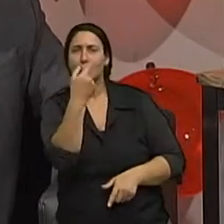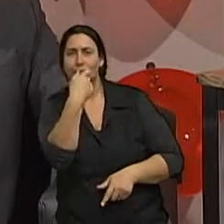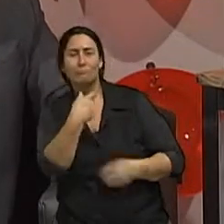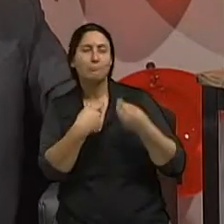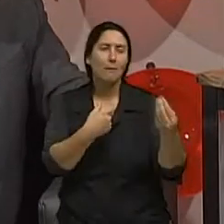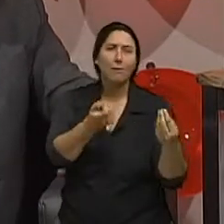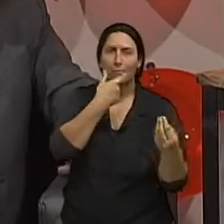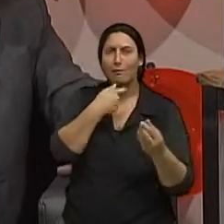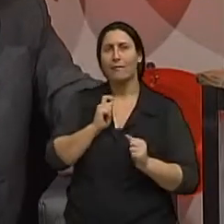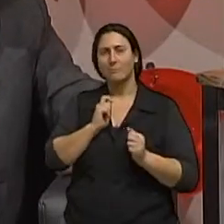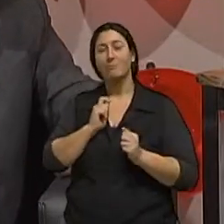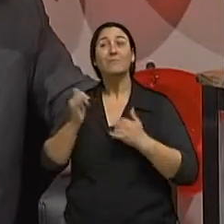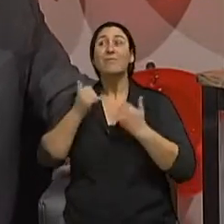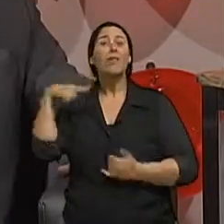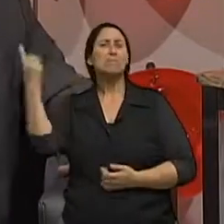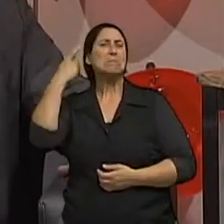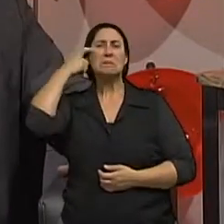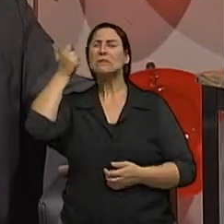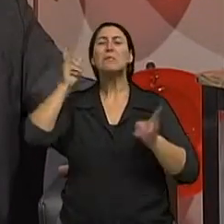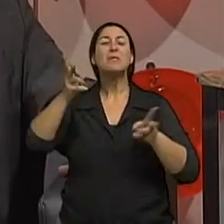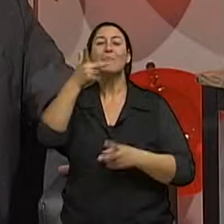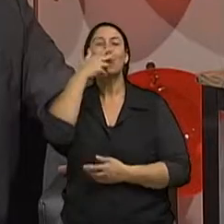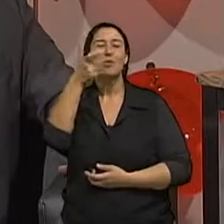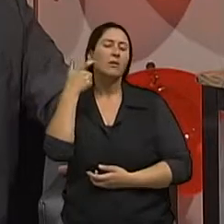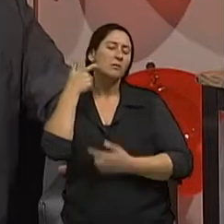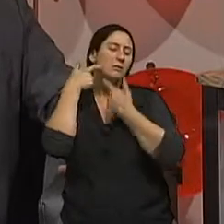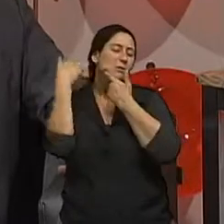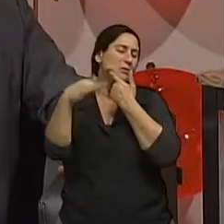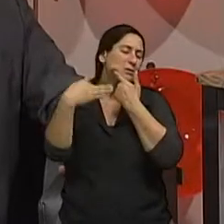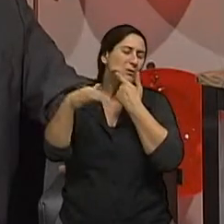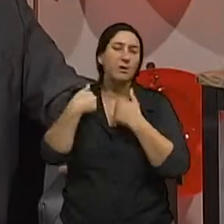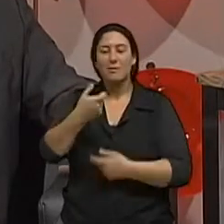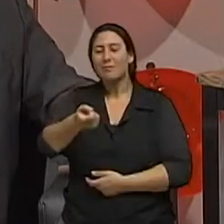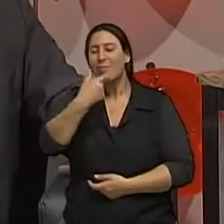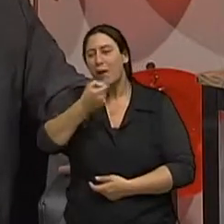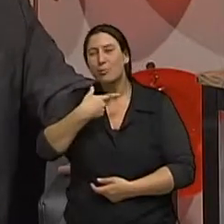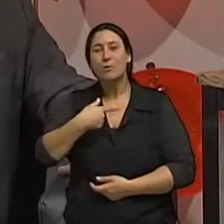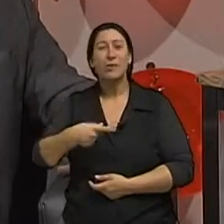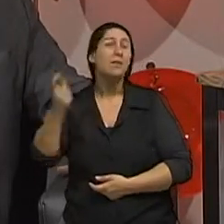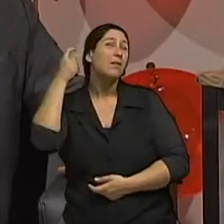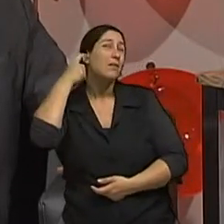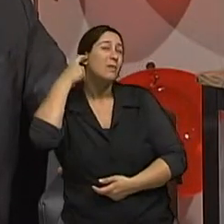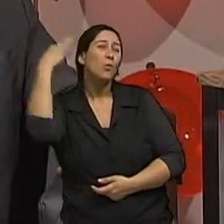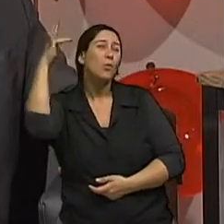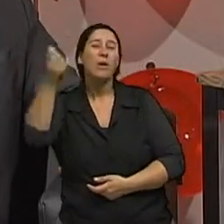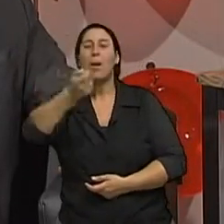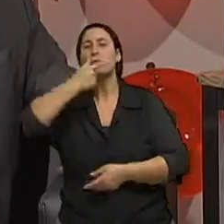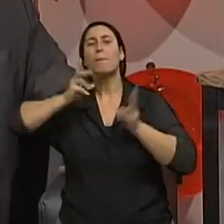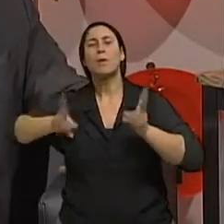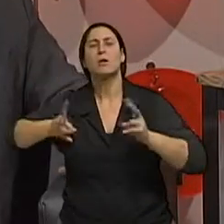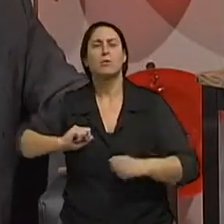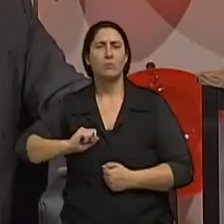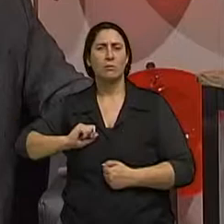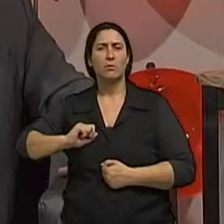que pode-se usar uma mesma medicação para dor de dente para dor de ouvido para dor no nariz para melanoma não se usa mais uma